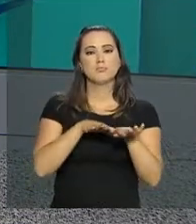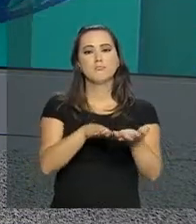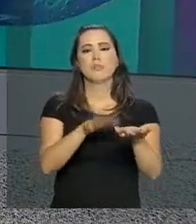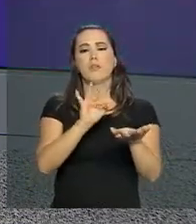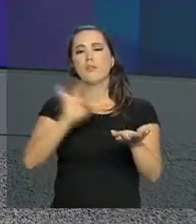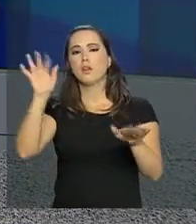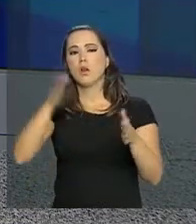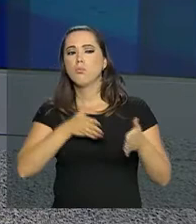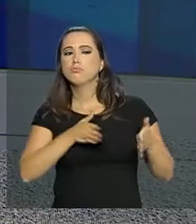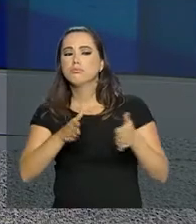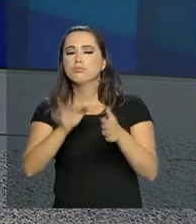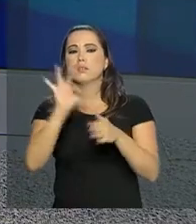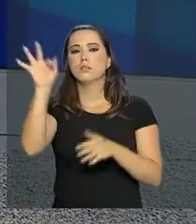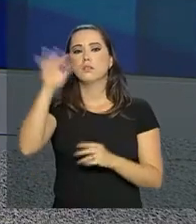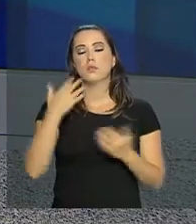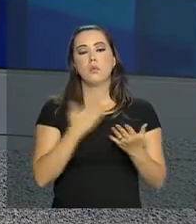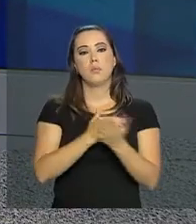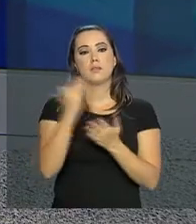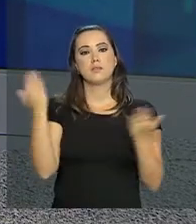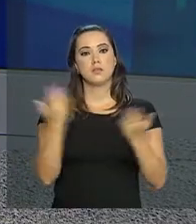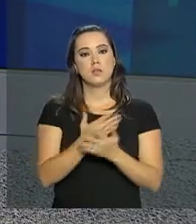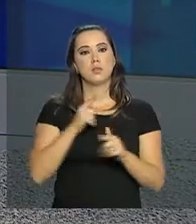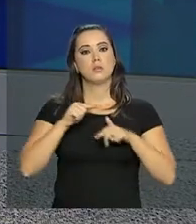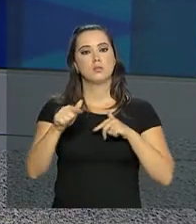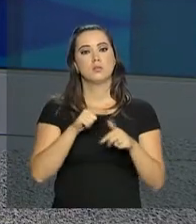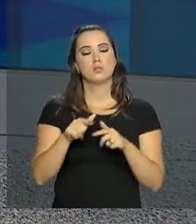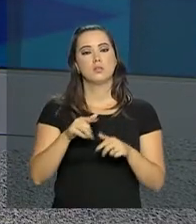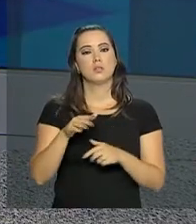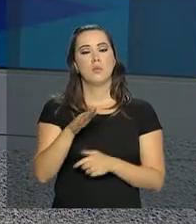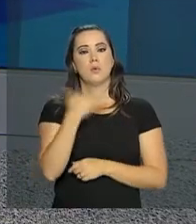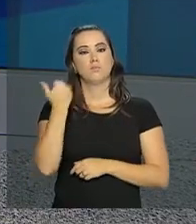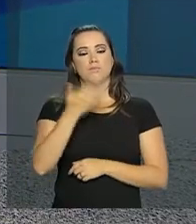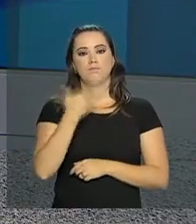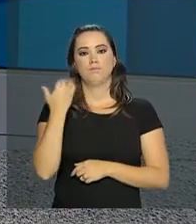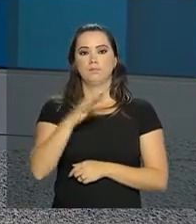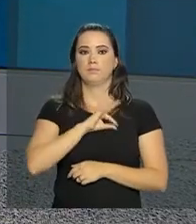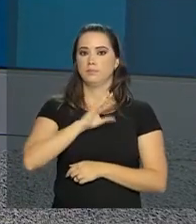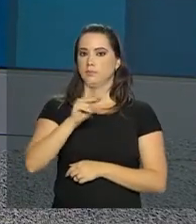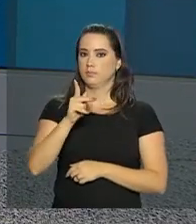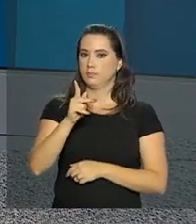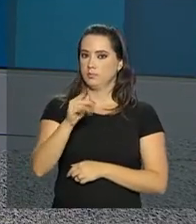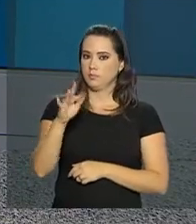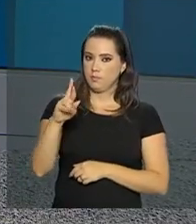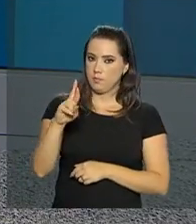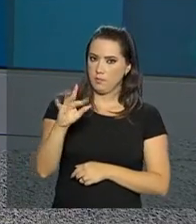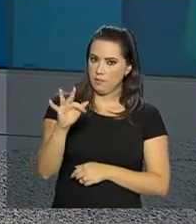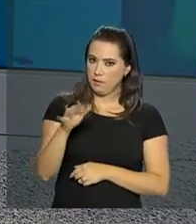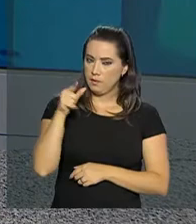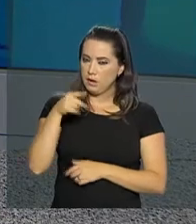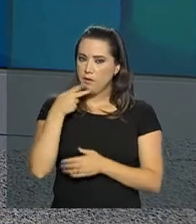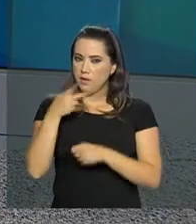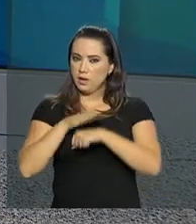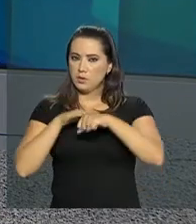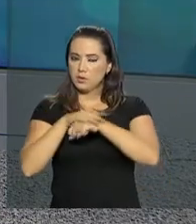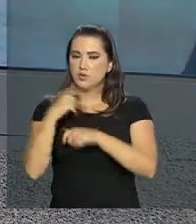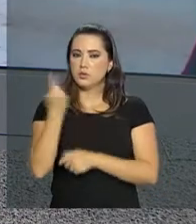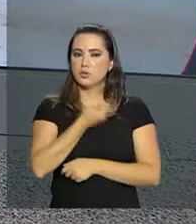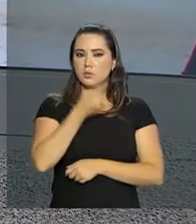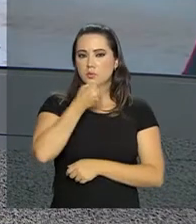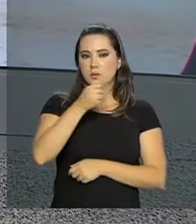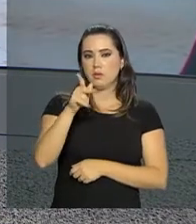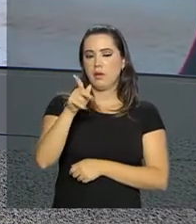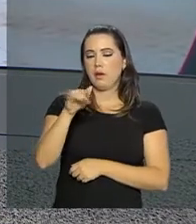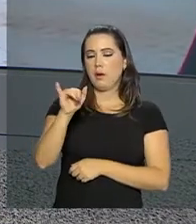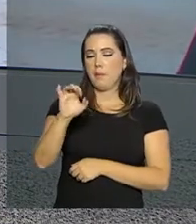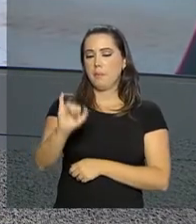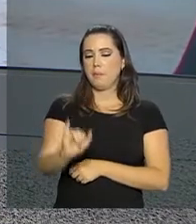federais. Começa agora a Operação Finados da Polícia Rodoviária Federal. Quem conversa com a gente sobre esse assunto é a nossa repórter